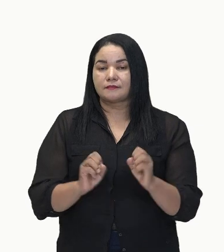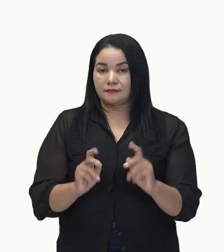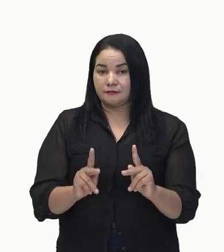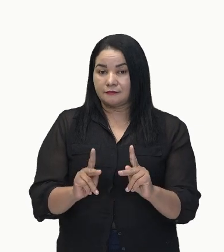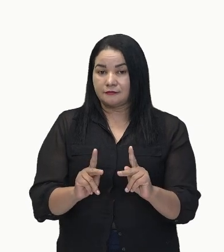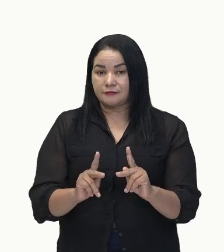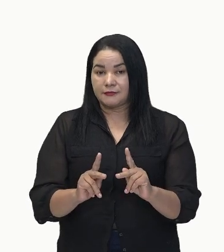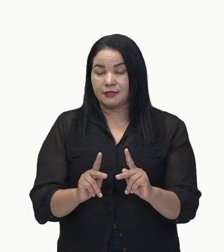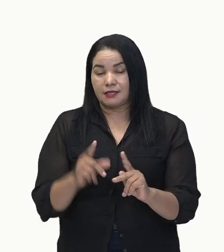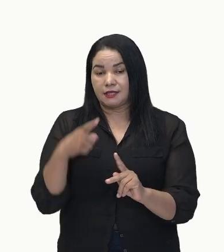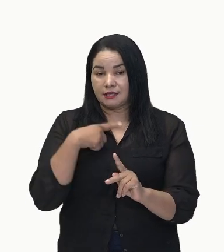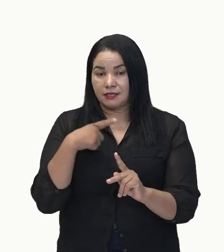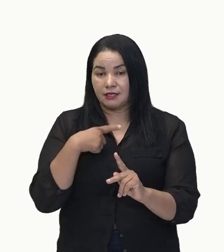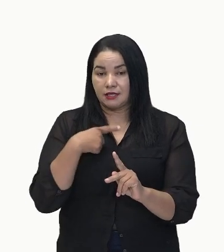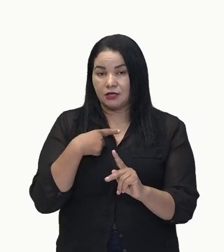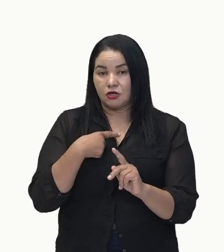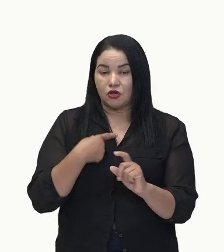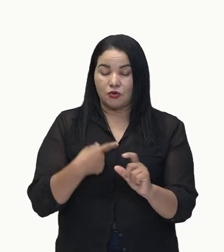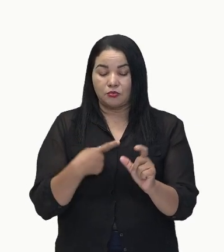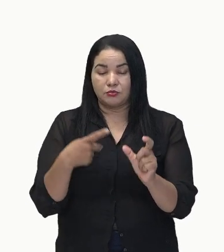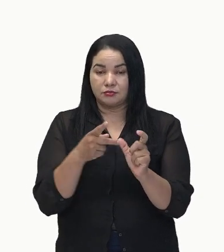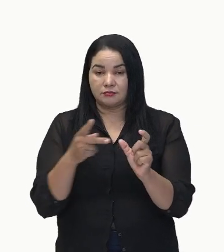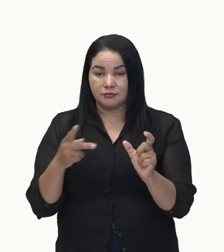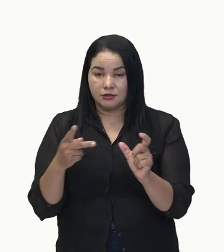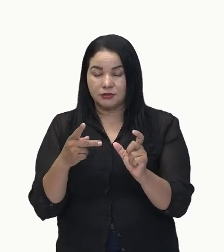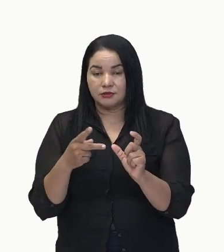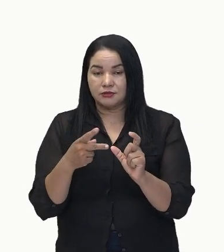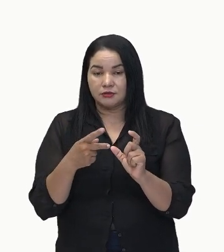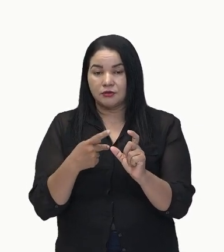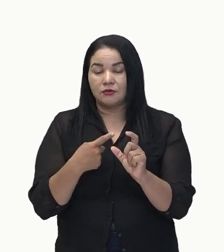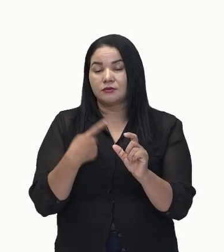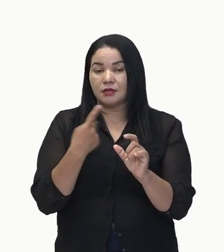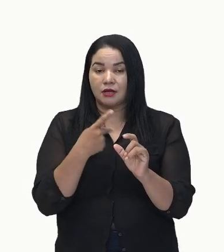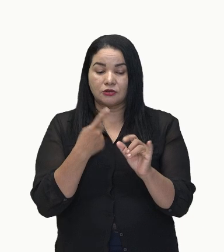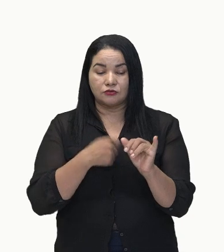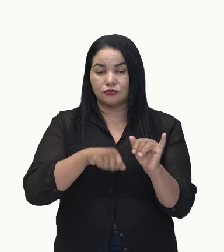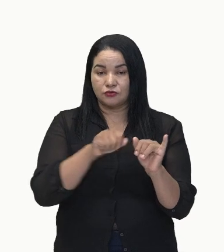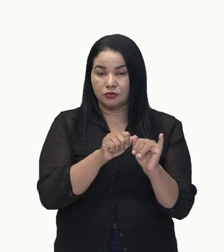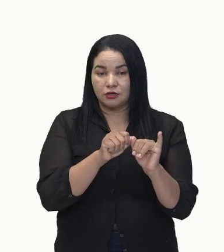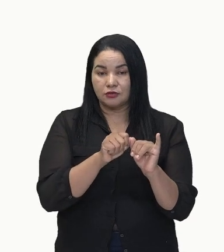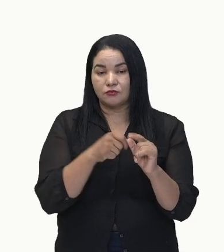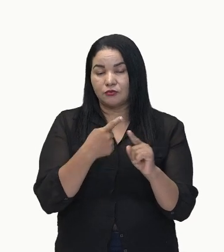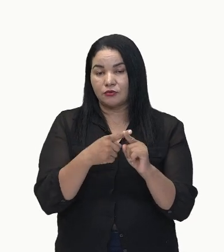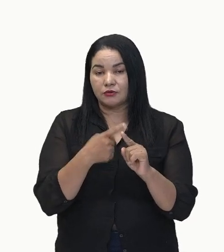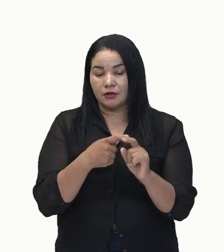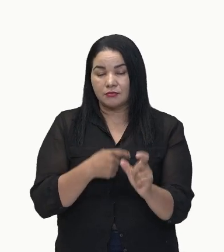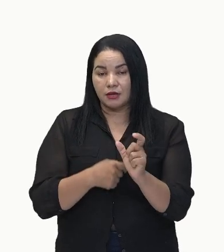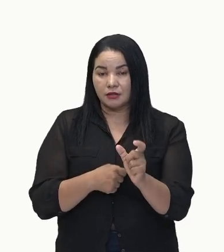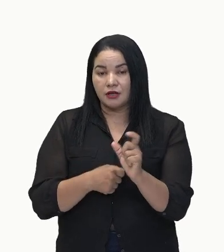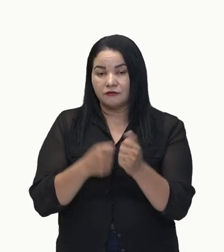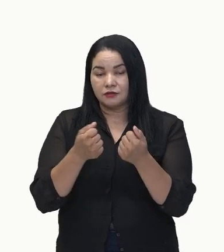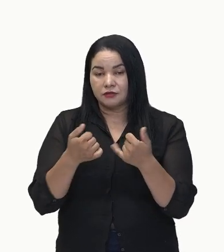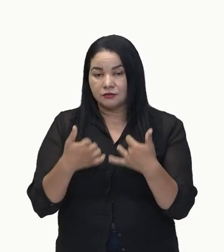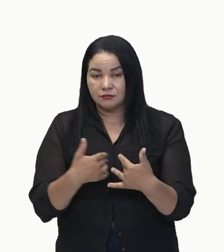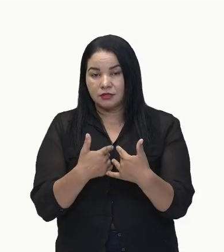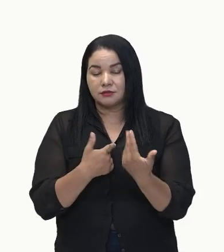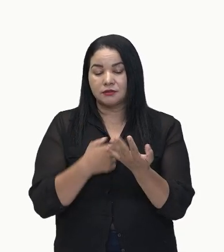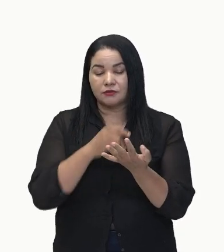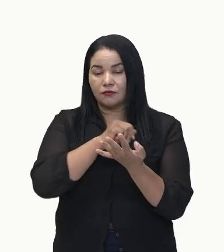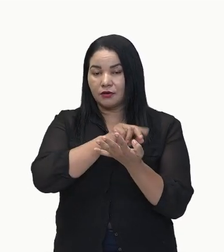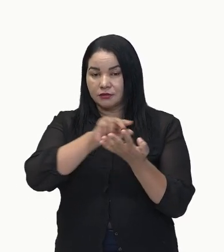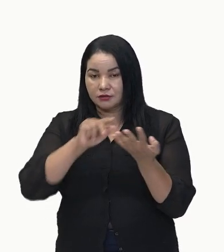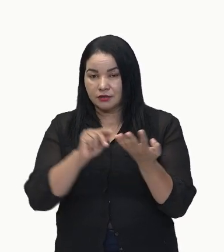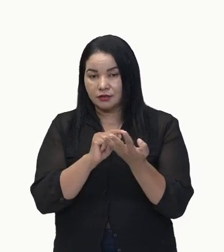Ele vai ter ali o predicativo do sujeito, que é a palavra que expressa uma qualidade ao estado do sujeito. Este elemento é o